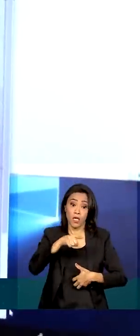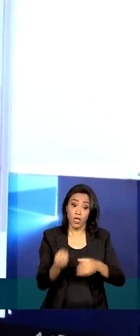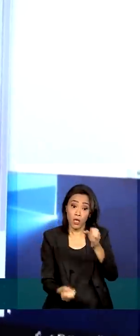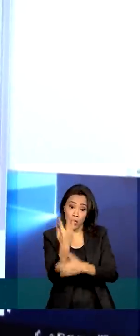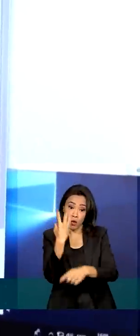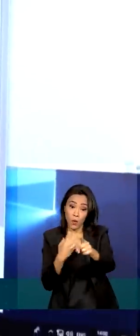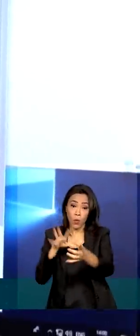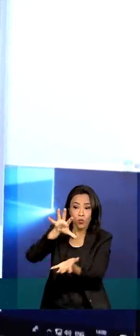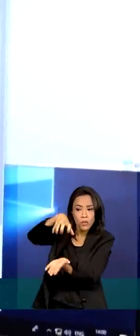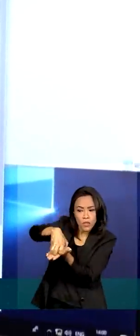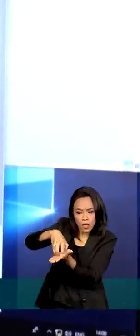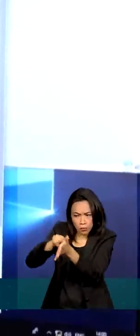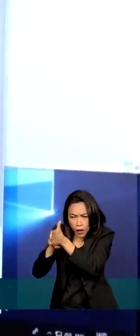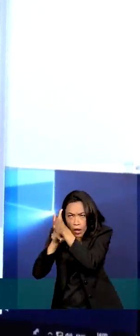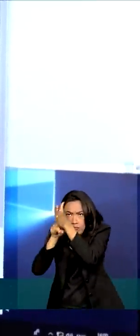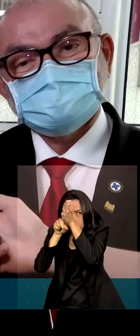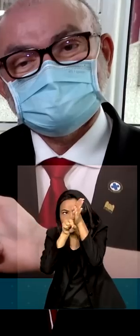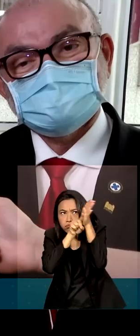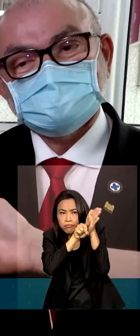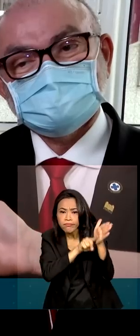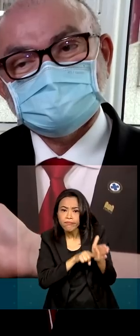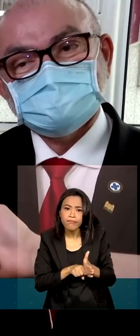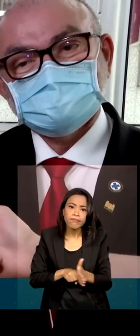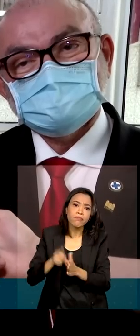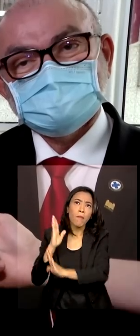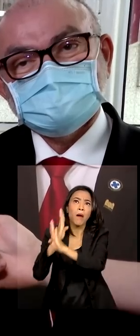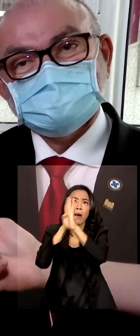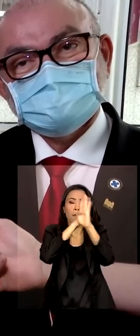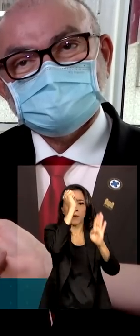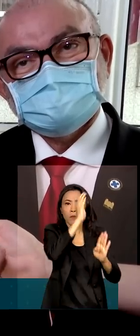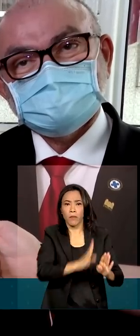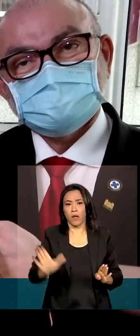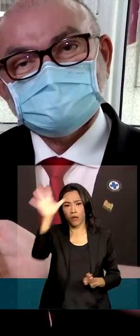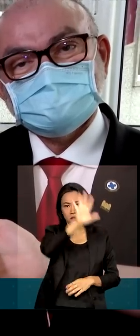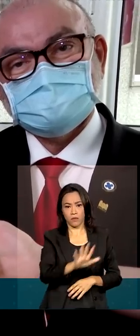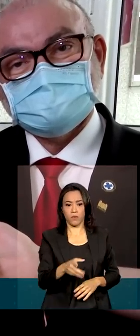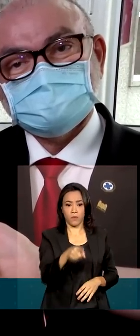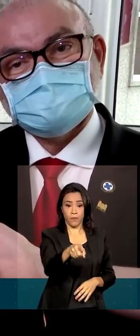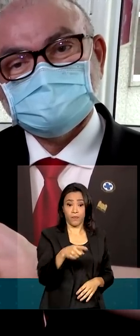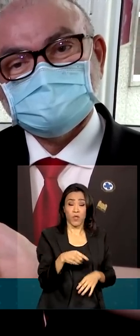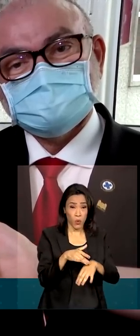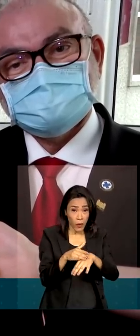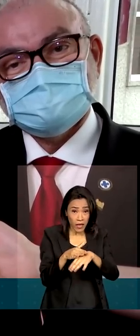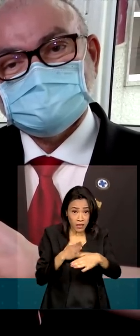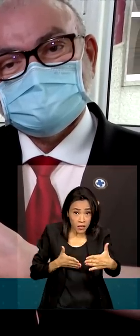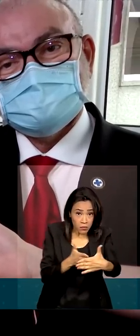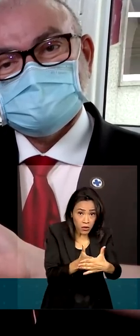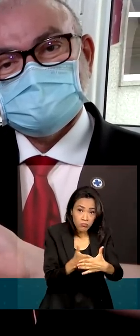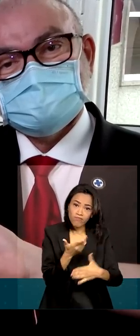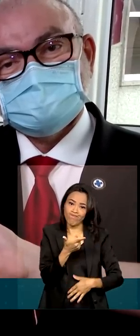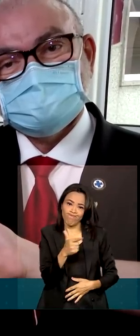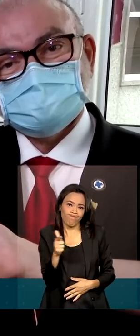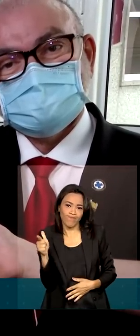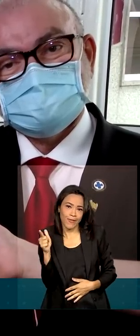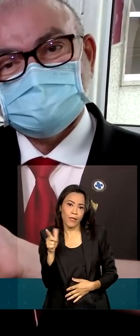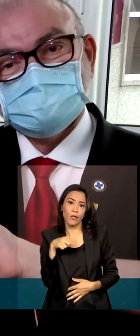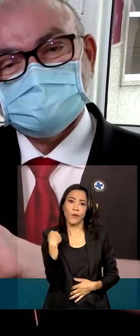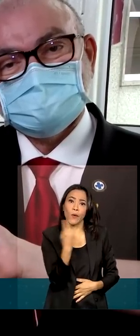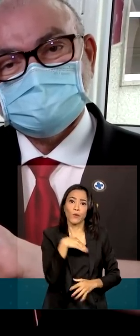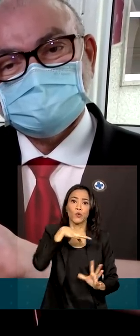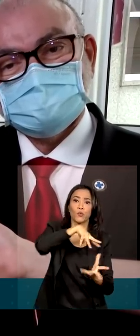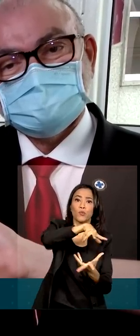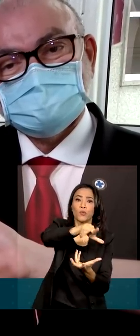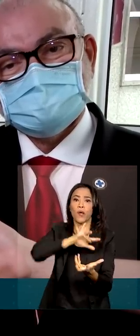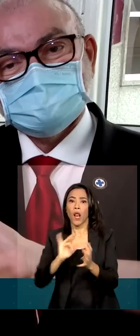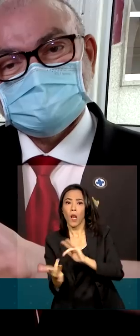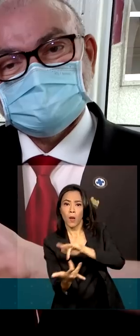monitorar a propagação dos casos. As doenças não têm fronteiras. Nós somos um mundo globalizado ainda